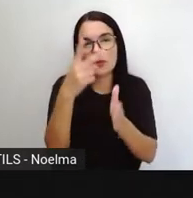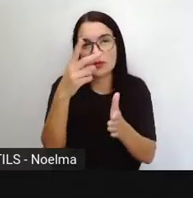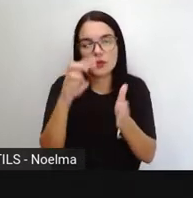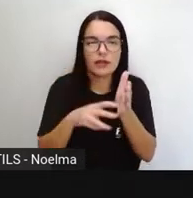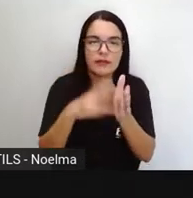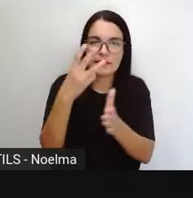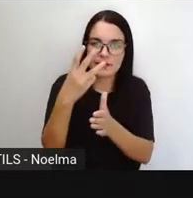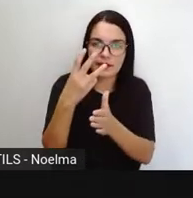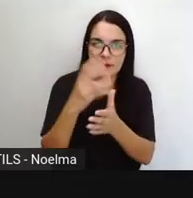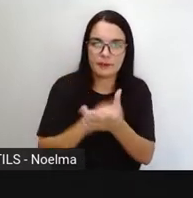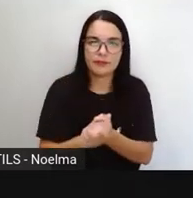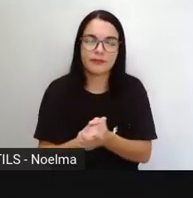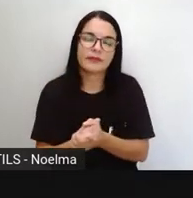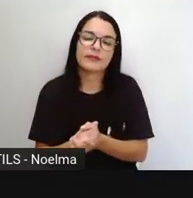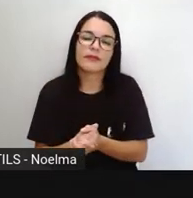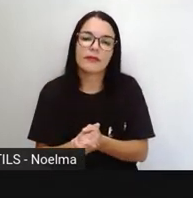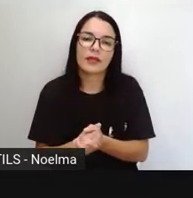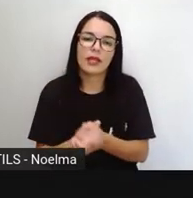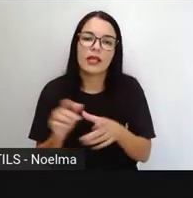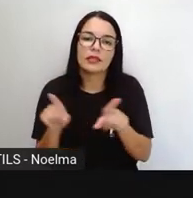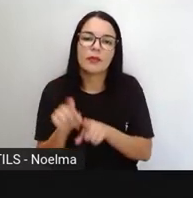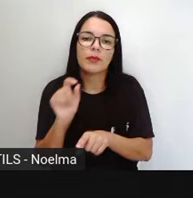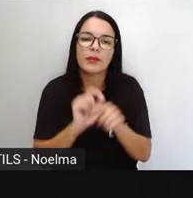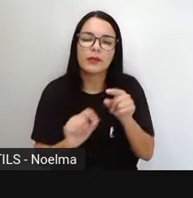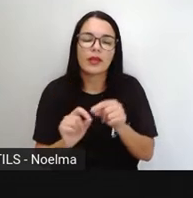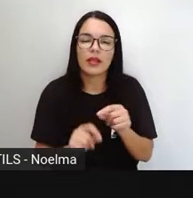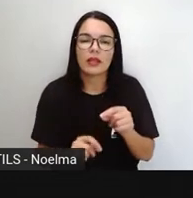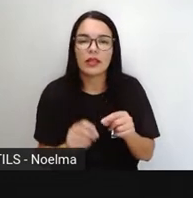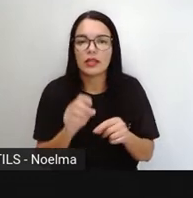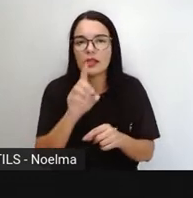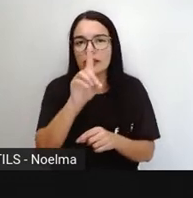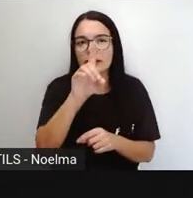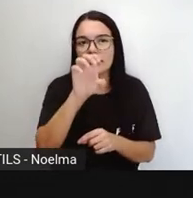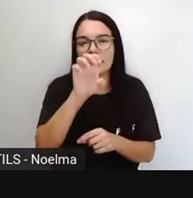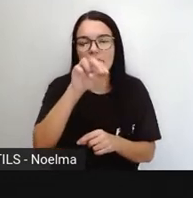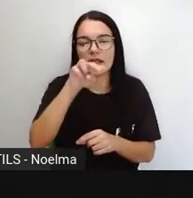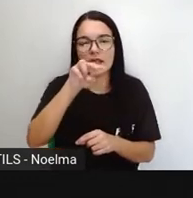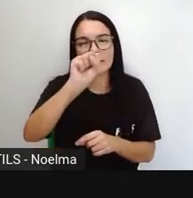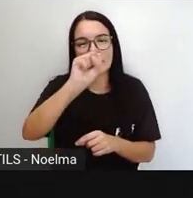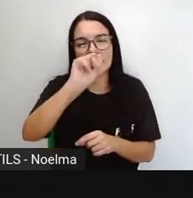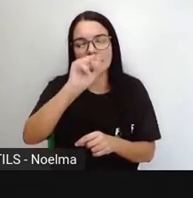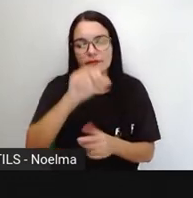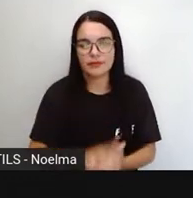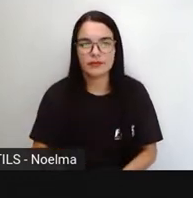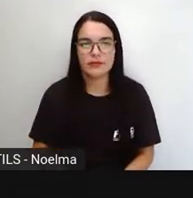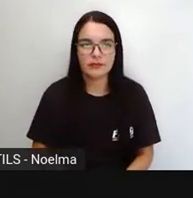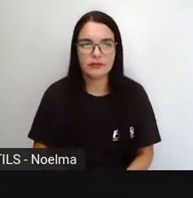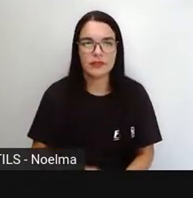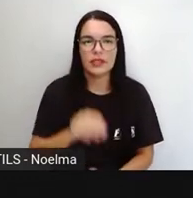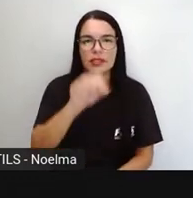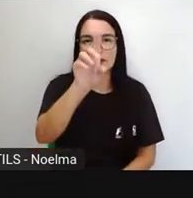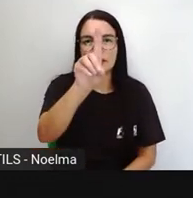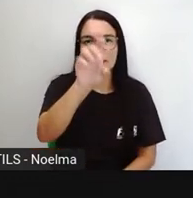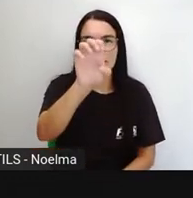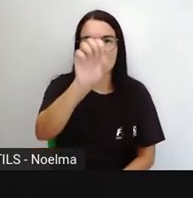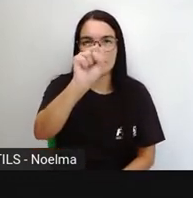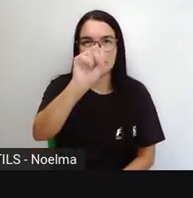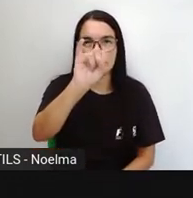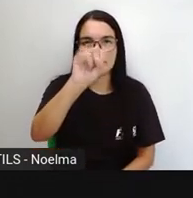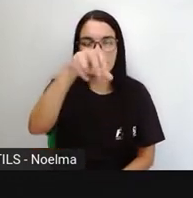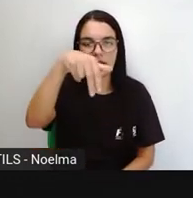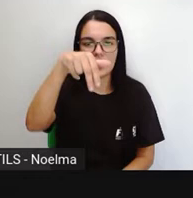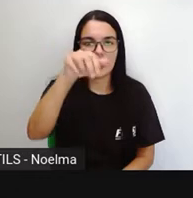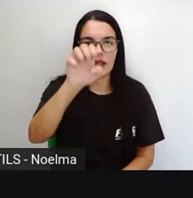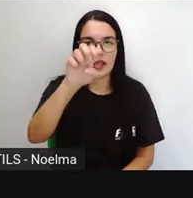E a desinência é a parte final do verbo, né? Vão estar ligados aí aos sufixos, aos